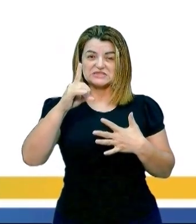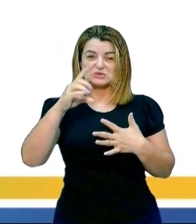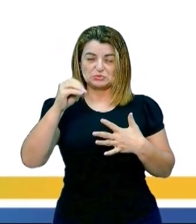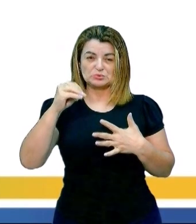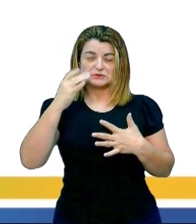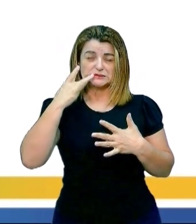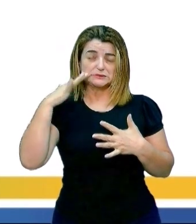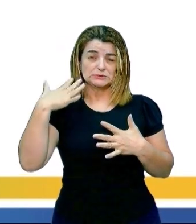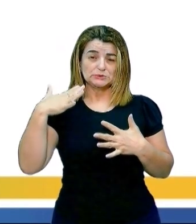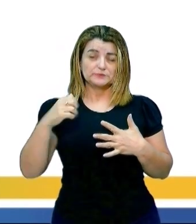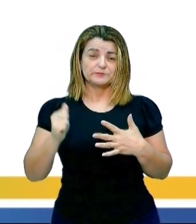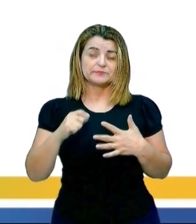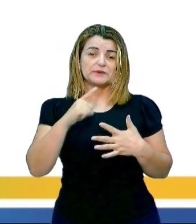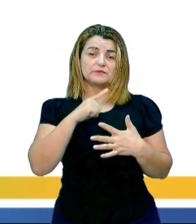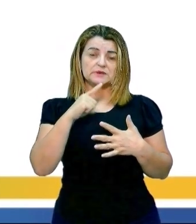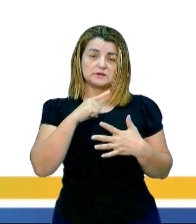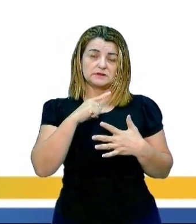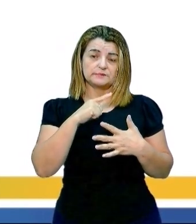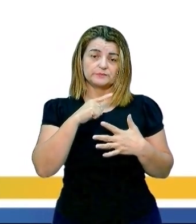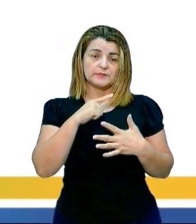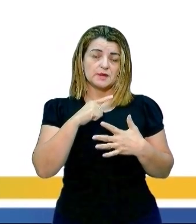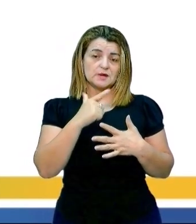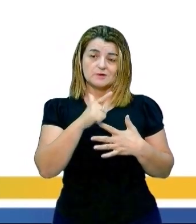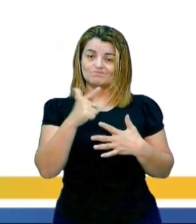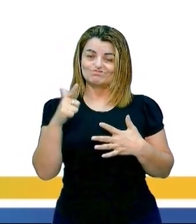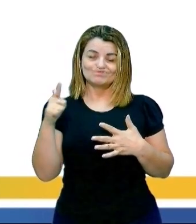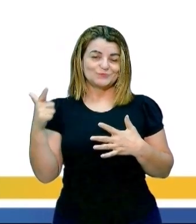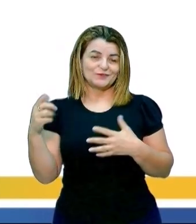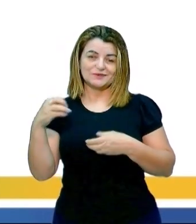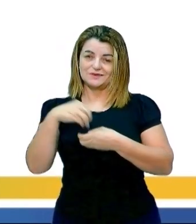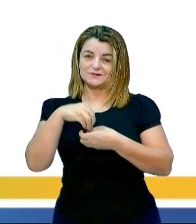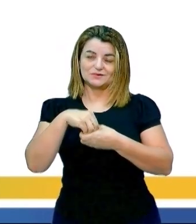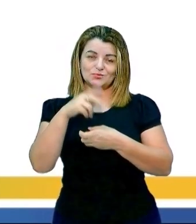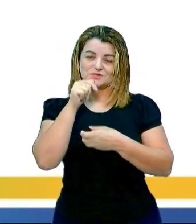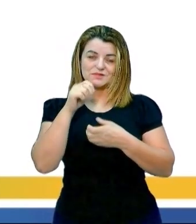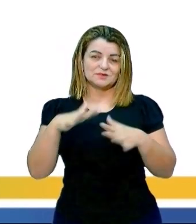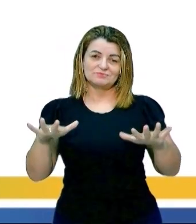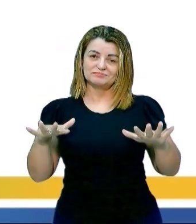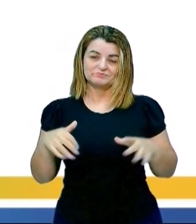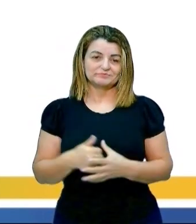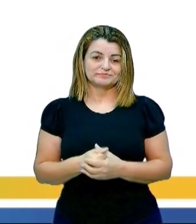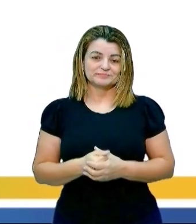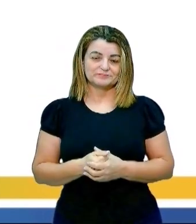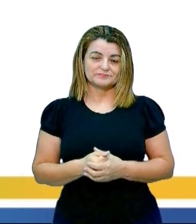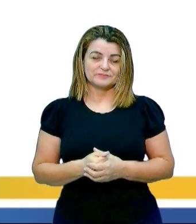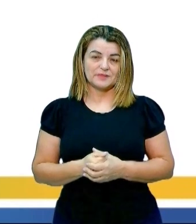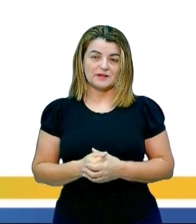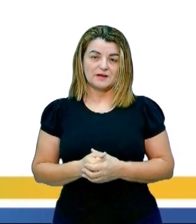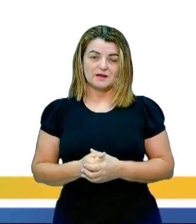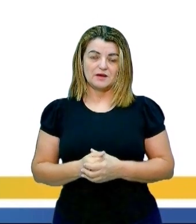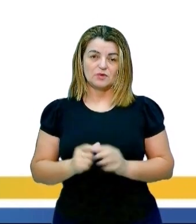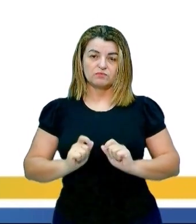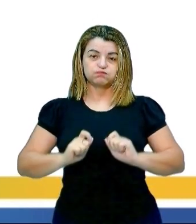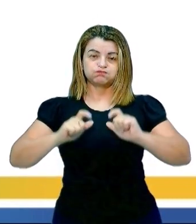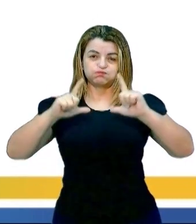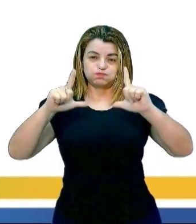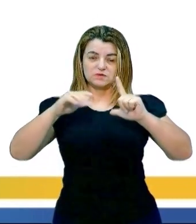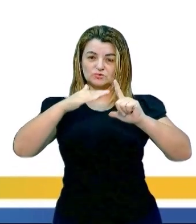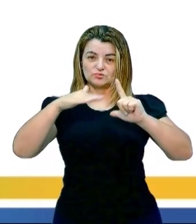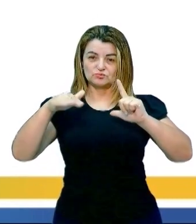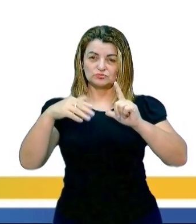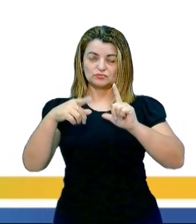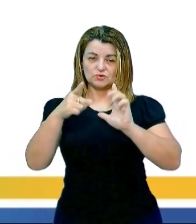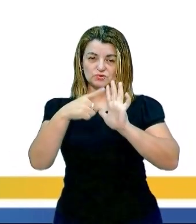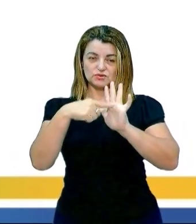fica ácido, esse dióxido de carbono também não fica nesse oceano. Então, o que fala em aumento aí vocês podem